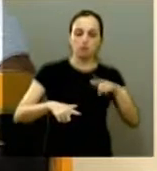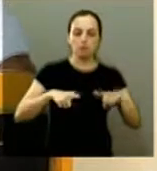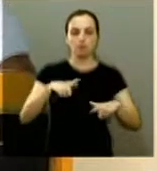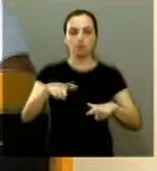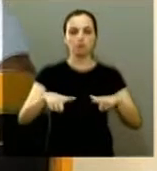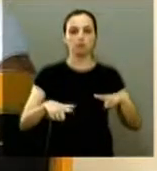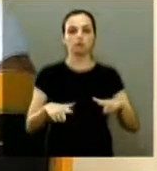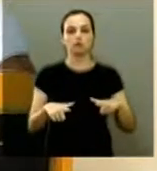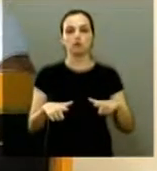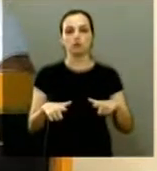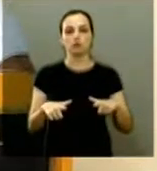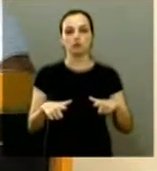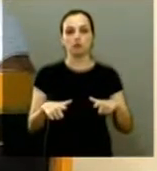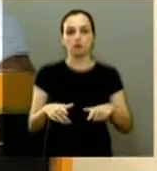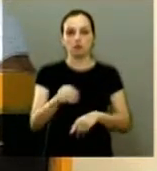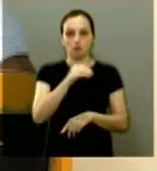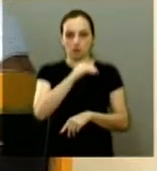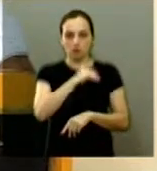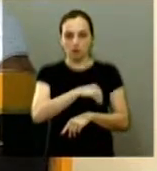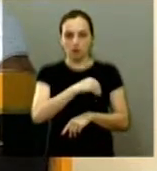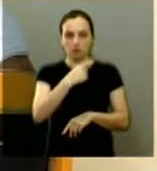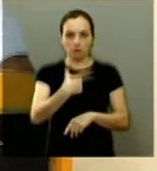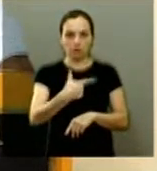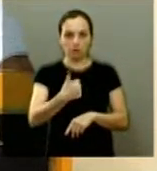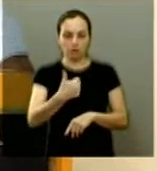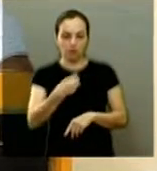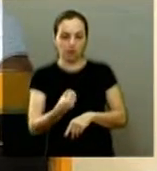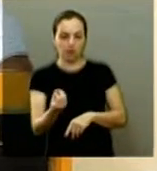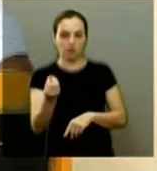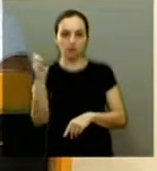recebendo 210 reais